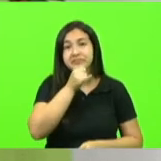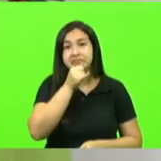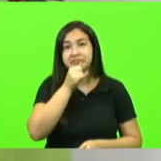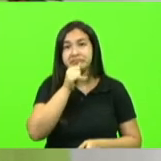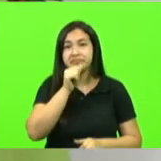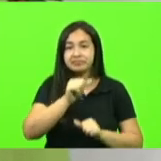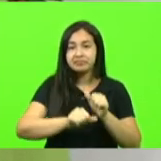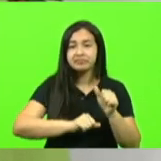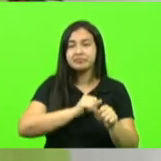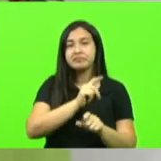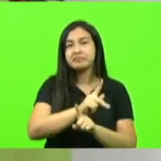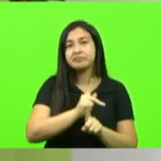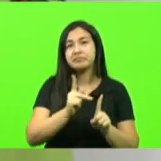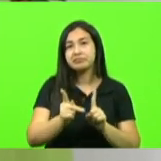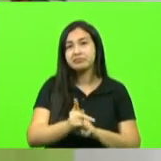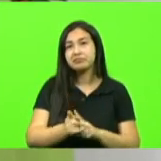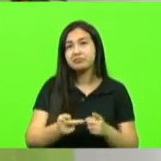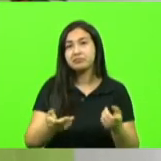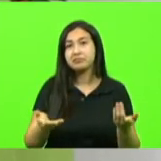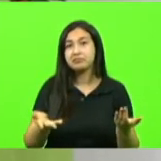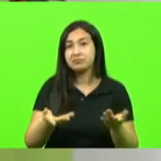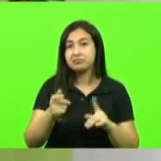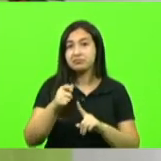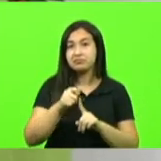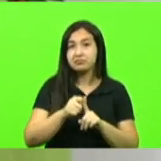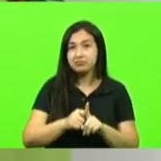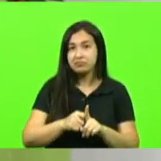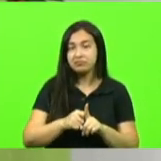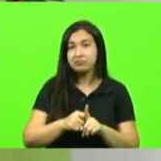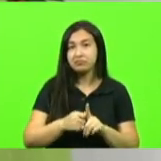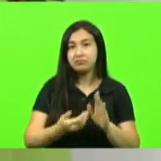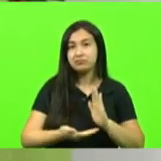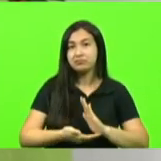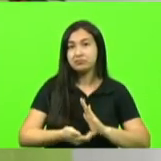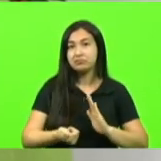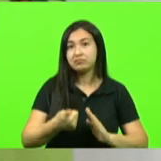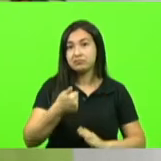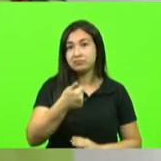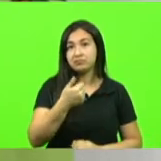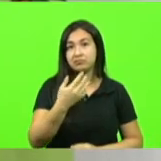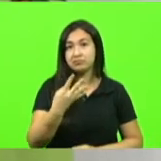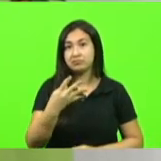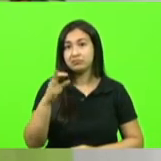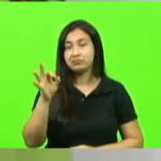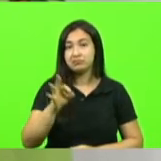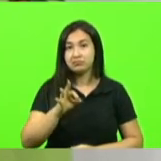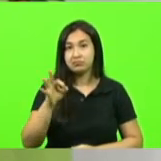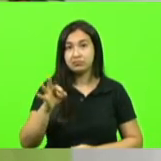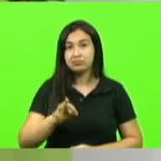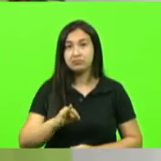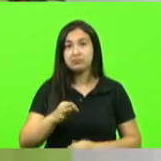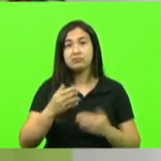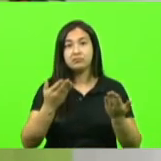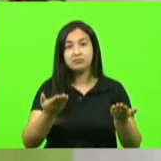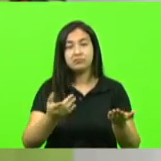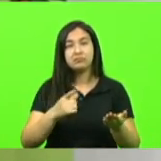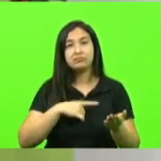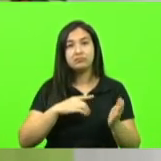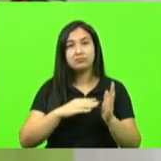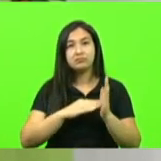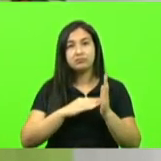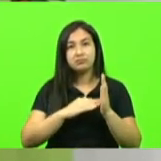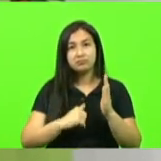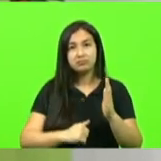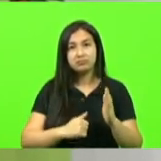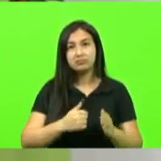previdência que nesse mês está tirando 14% de quem ganha abaixo de 6 mil